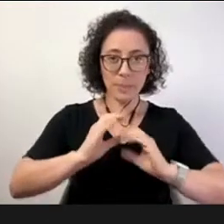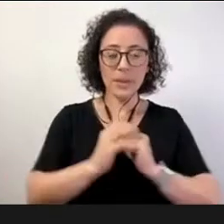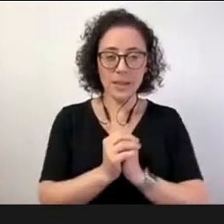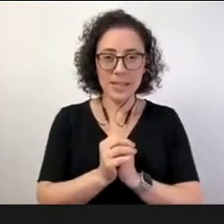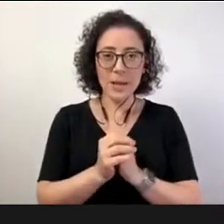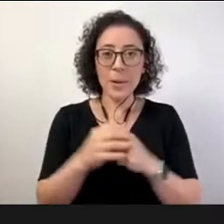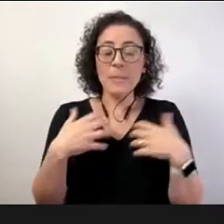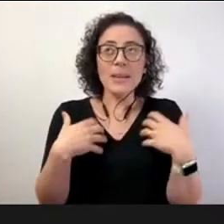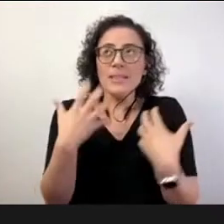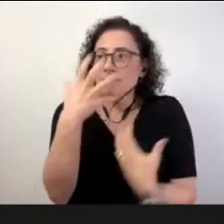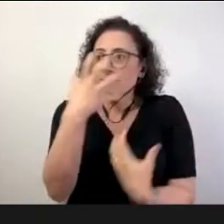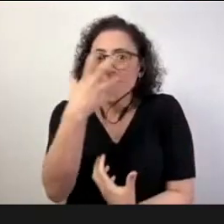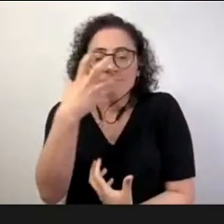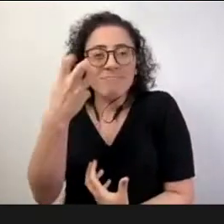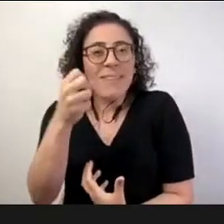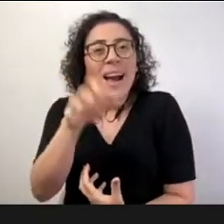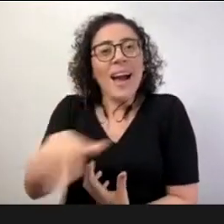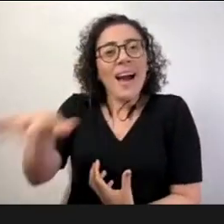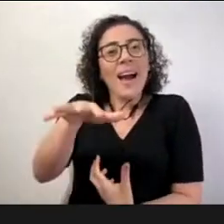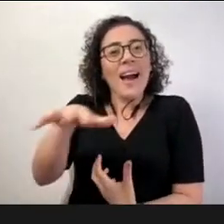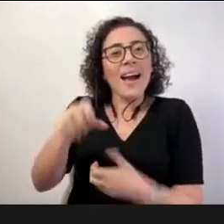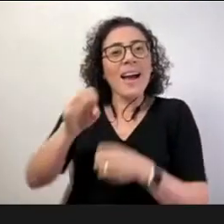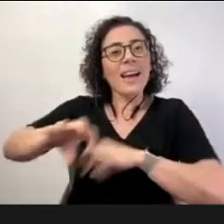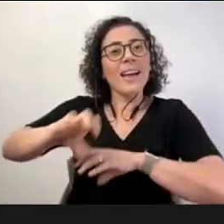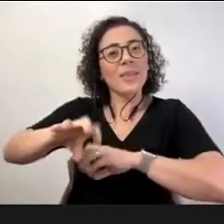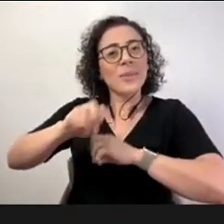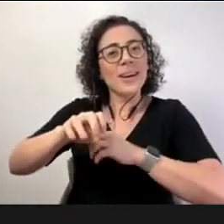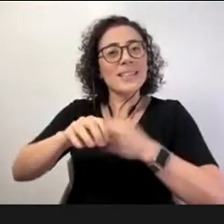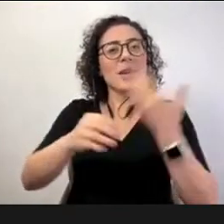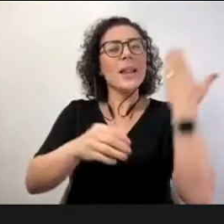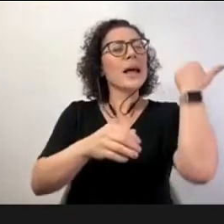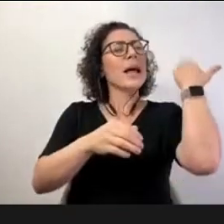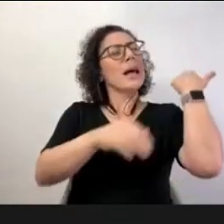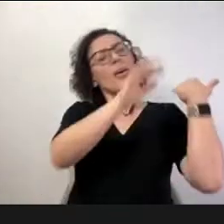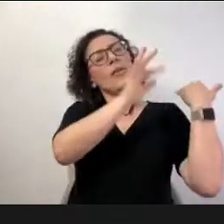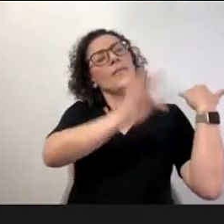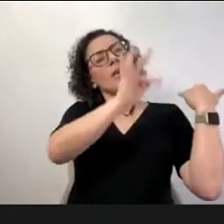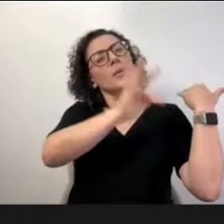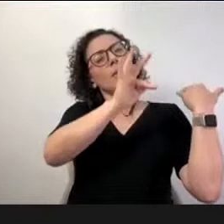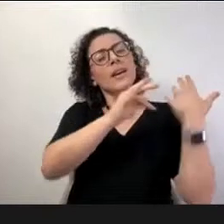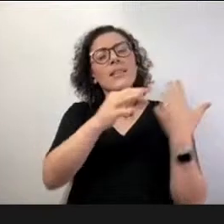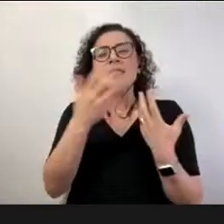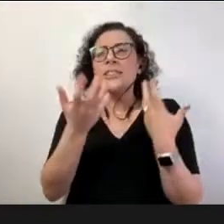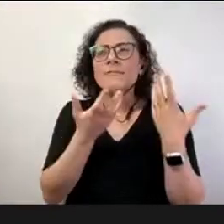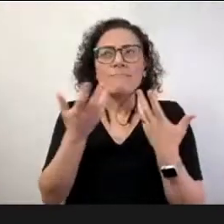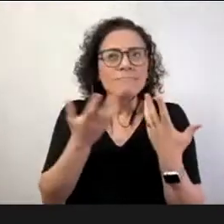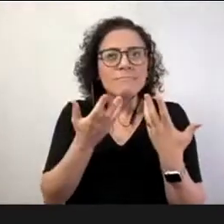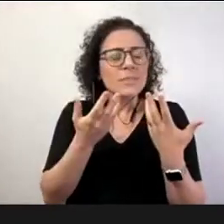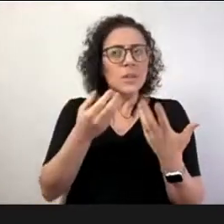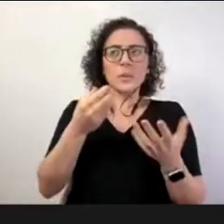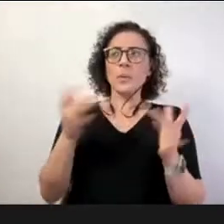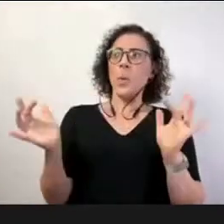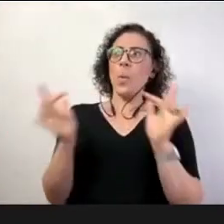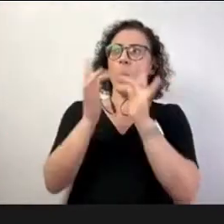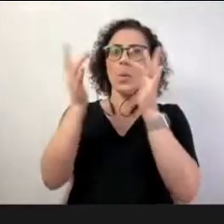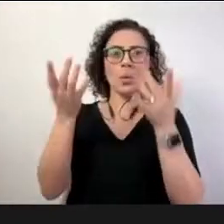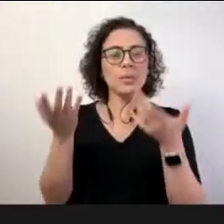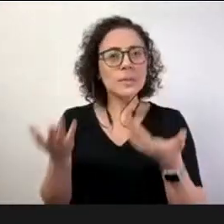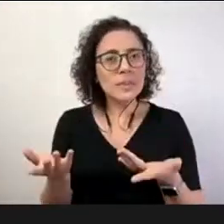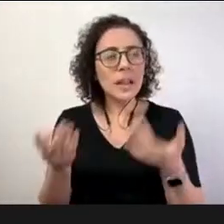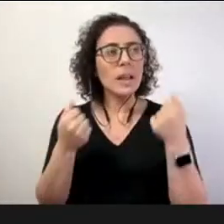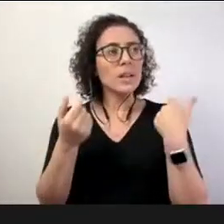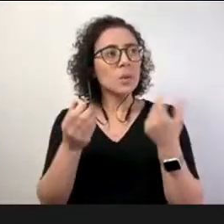de educação ainda, na época da graduação, por meio de uma experiência que eu tive de